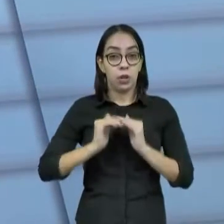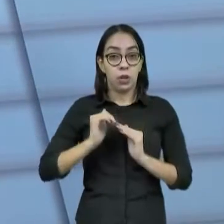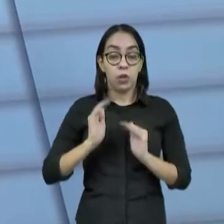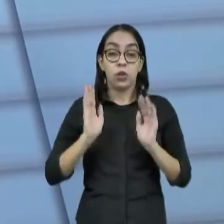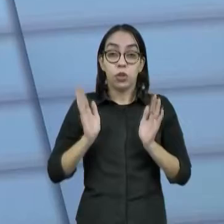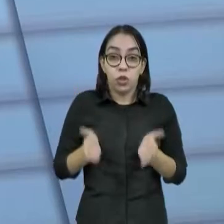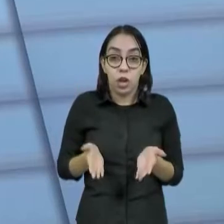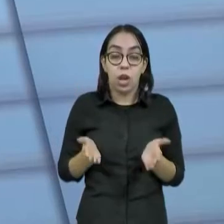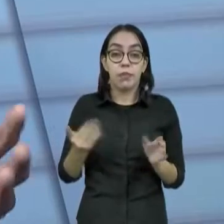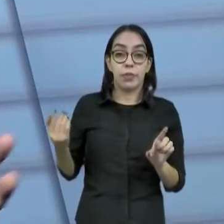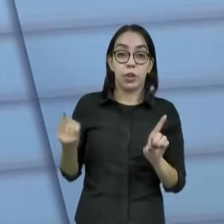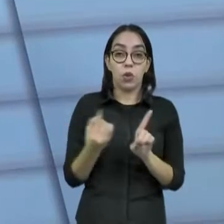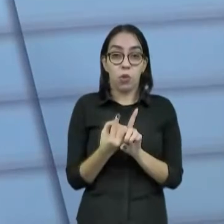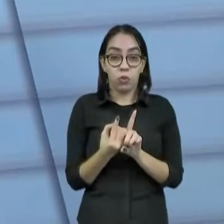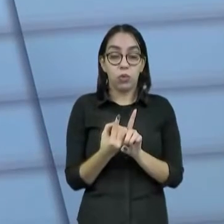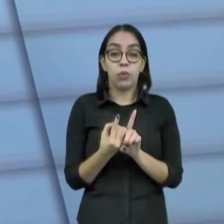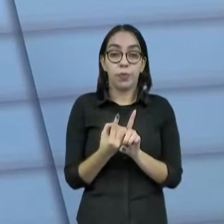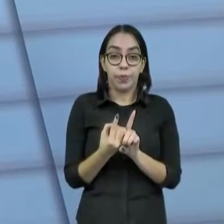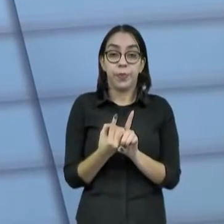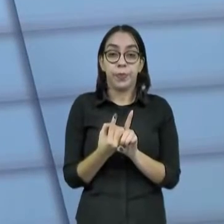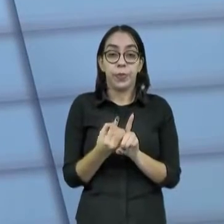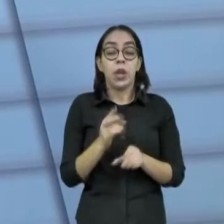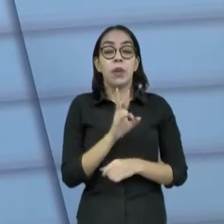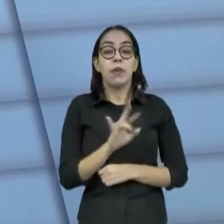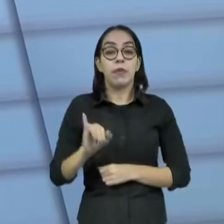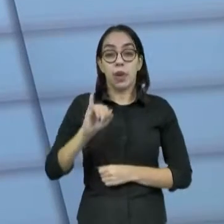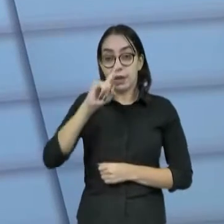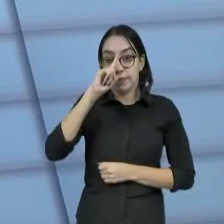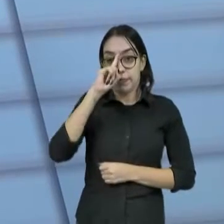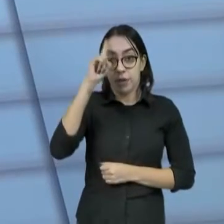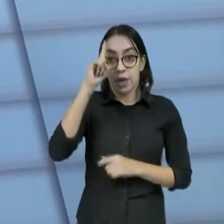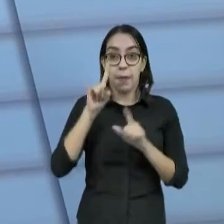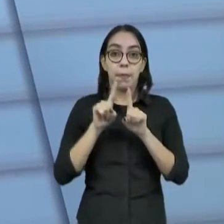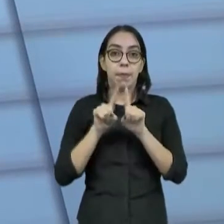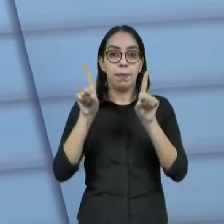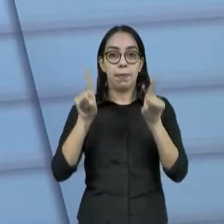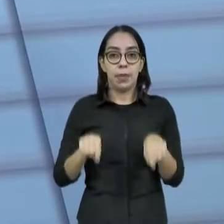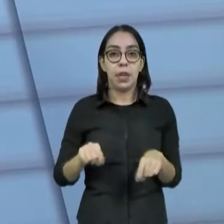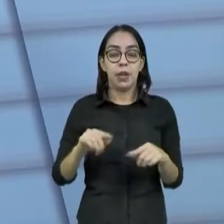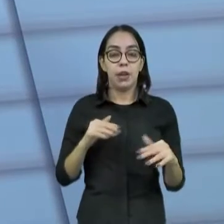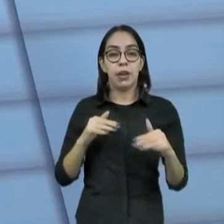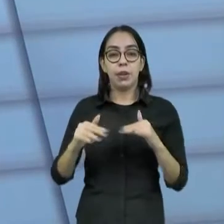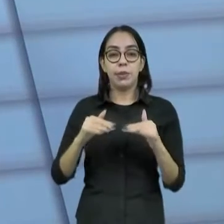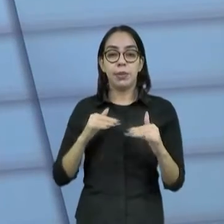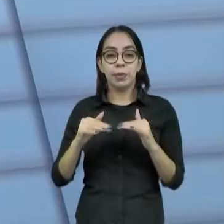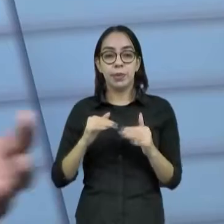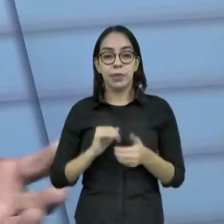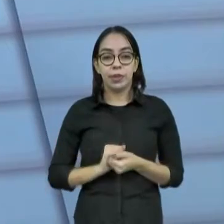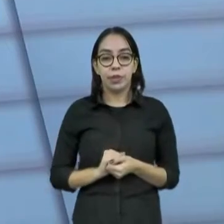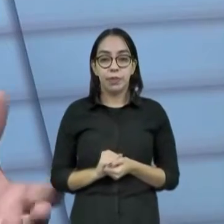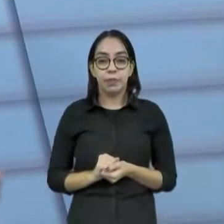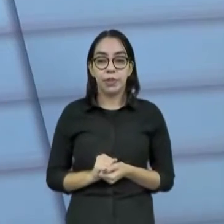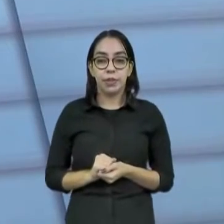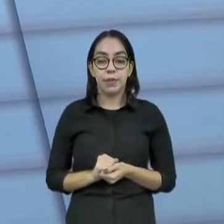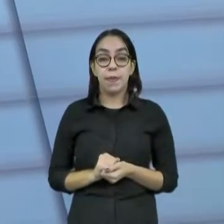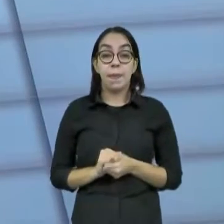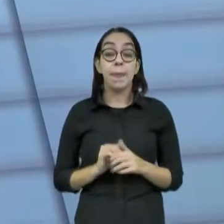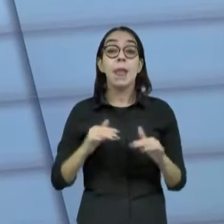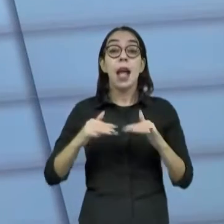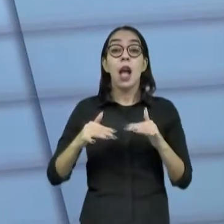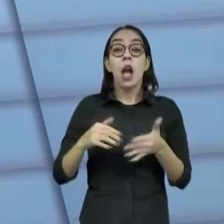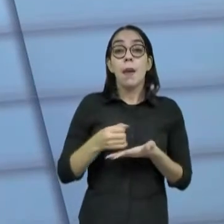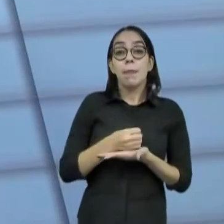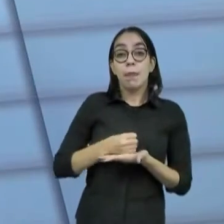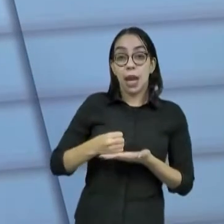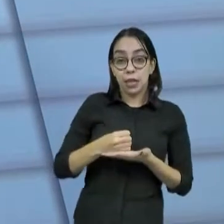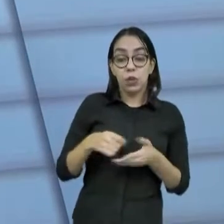agora essa semana, junto com essas pessoas nós vamos criar um plano de ação. Um plano de ação básico e também um